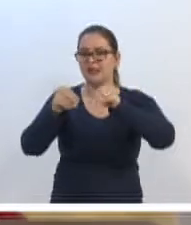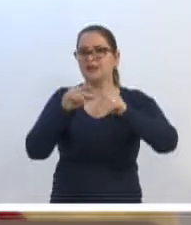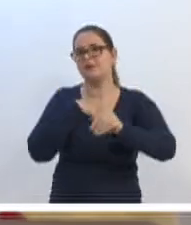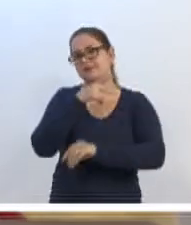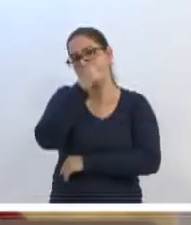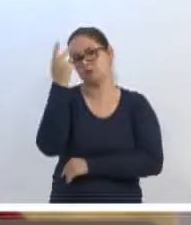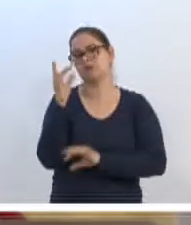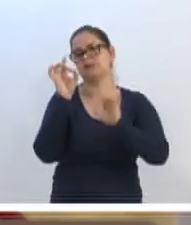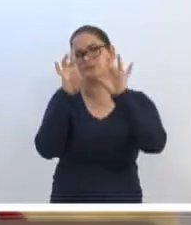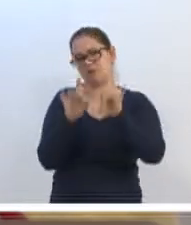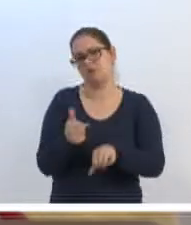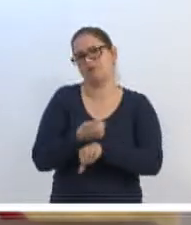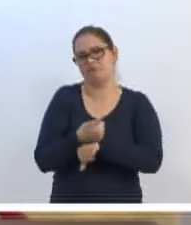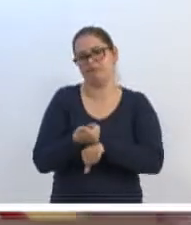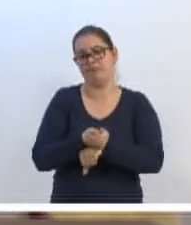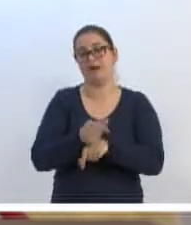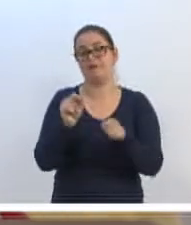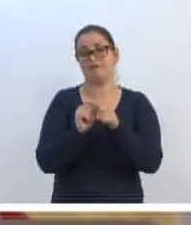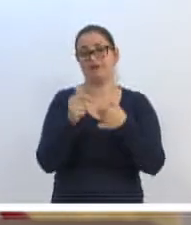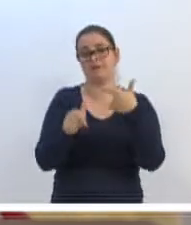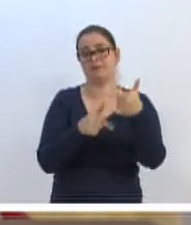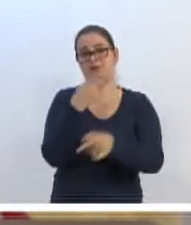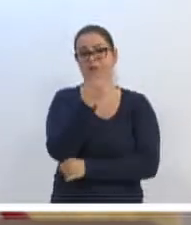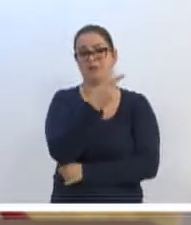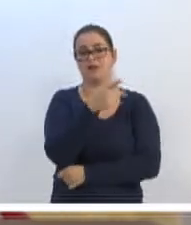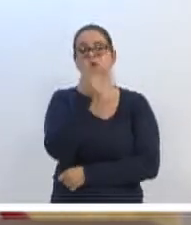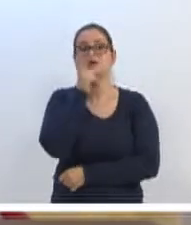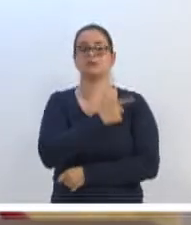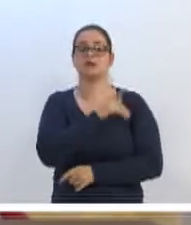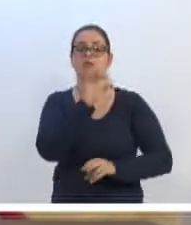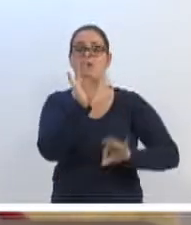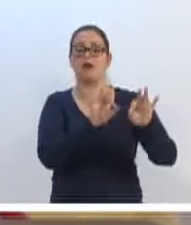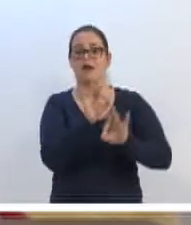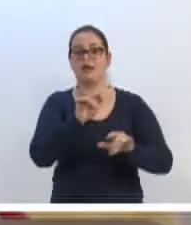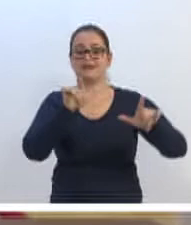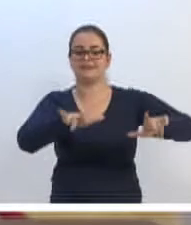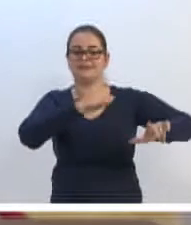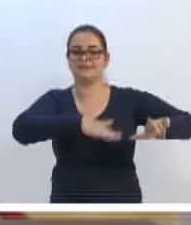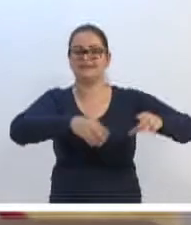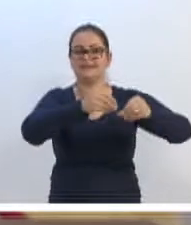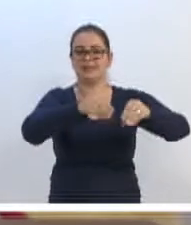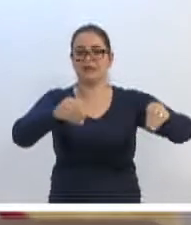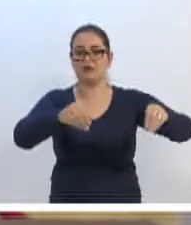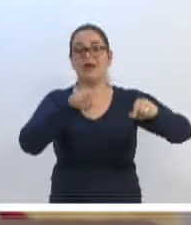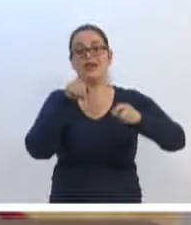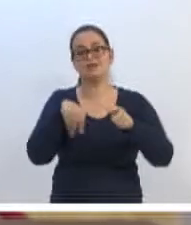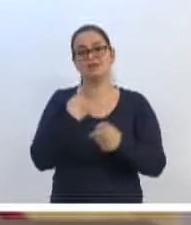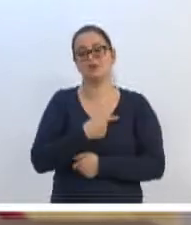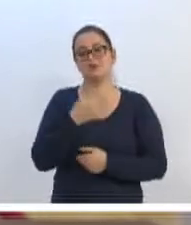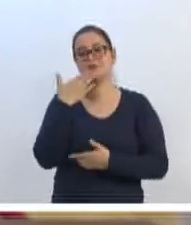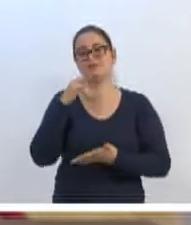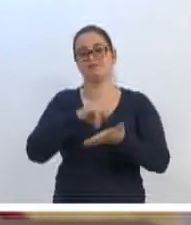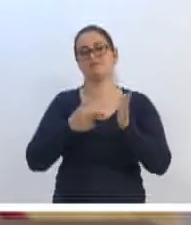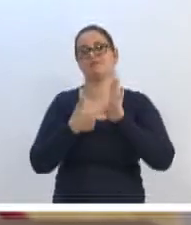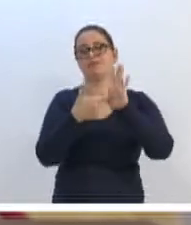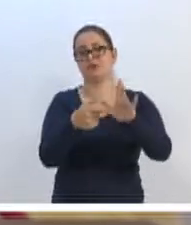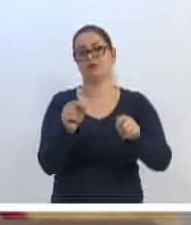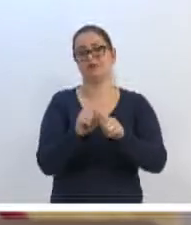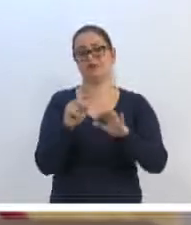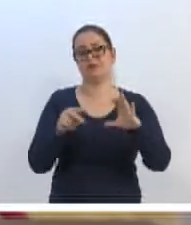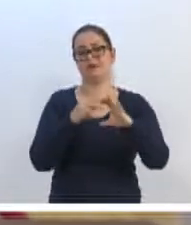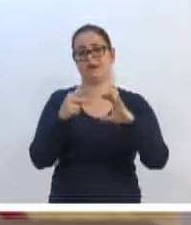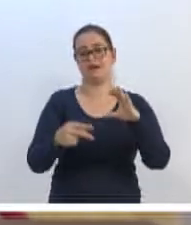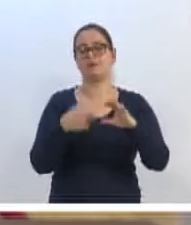especializadas que fizeram a sua parte e regularizaram esses terrenos. E é esse que o encaminhamento que a gente precisa fazer aqui nessa Casa